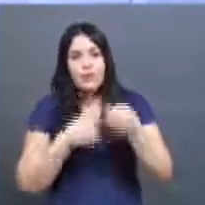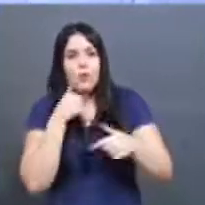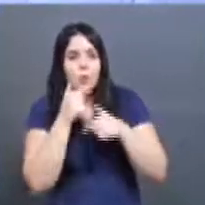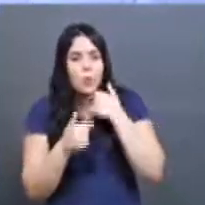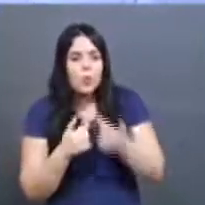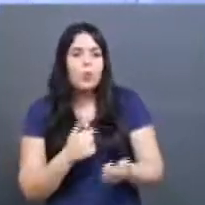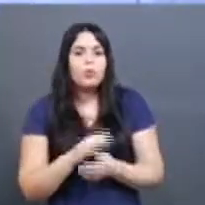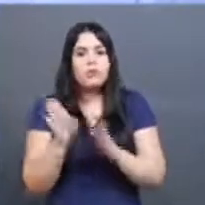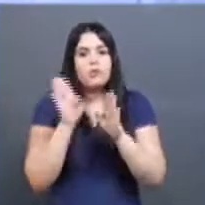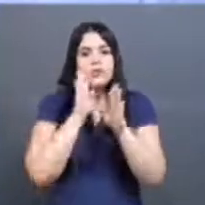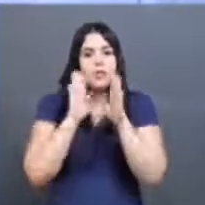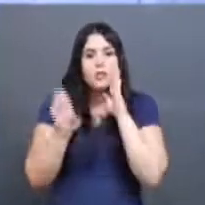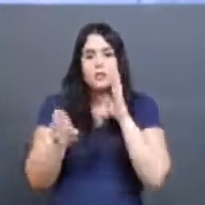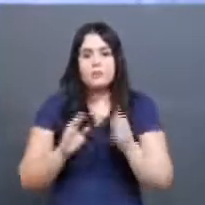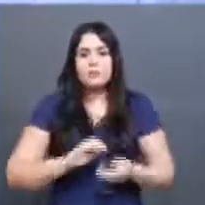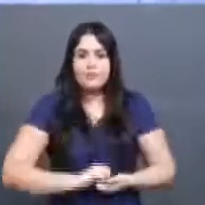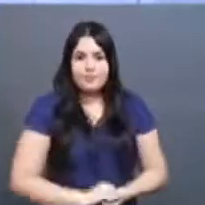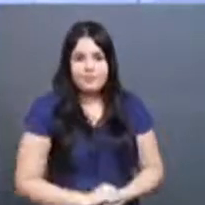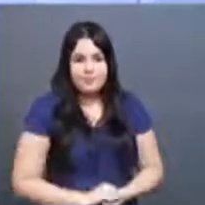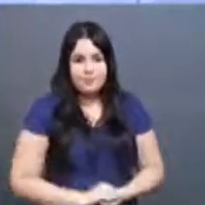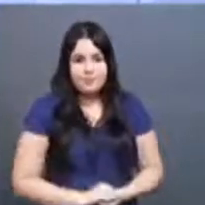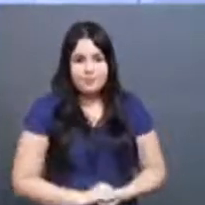na página da TV Universitária, no Facebook. e...